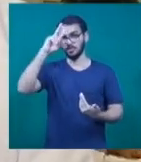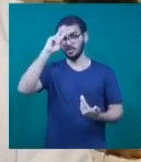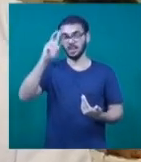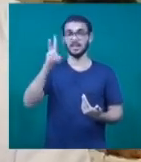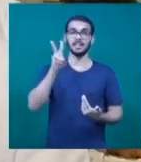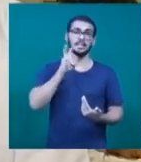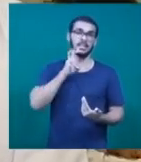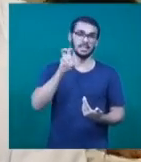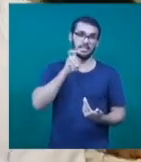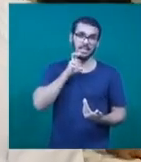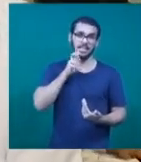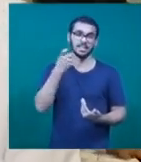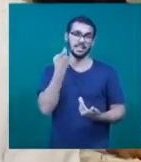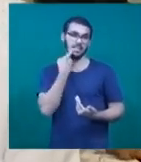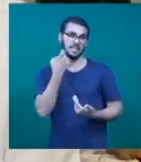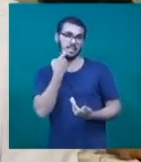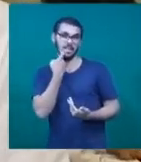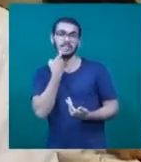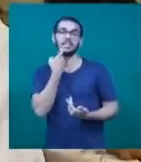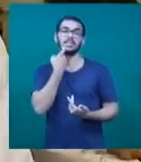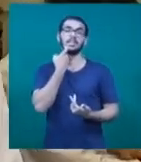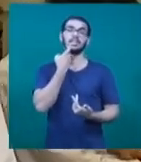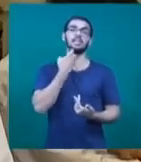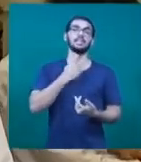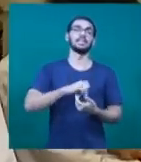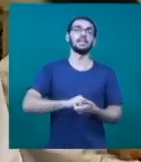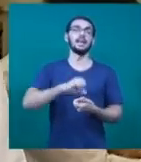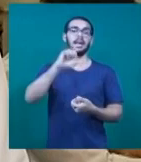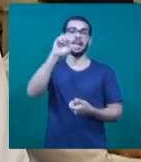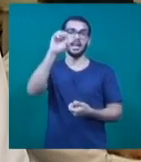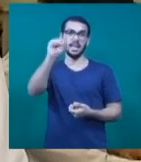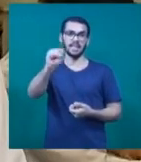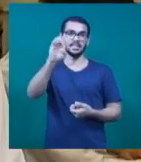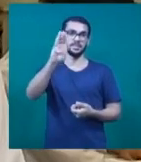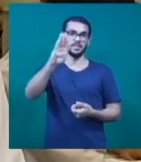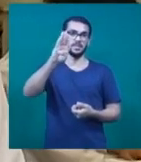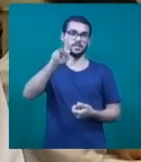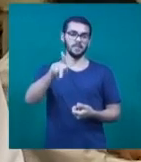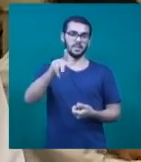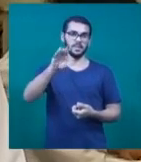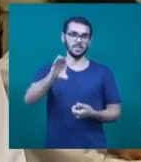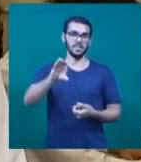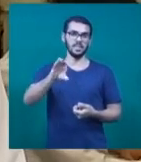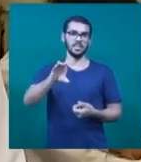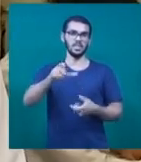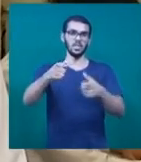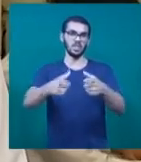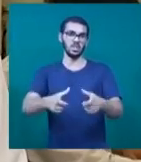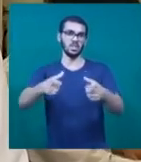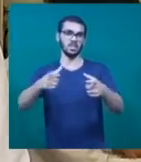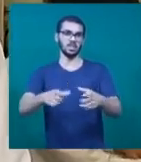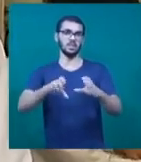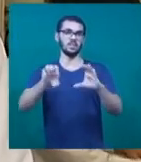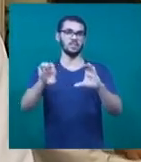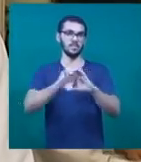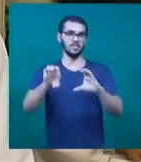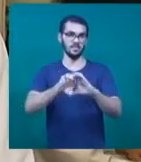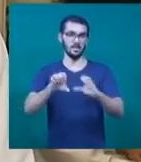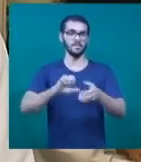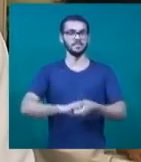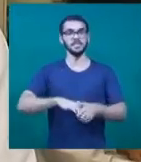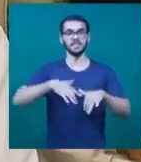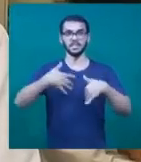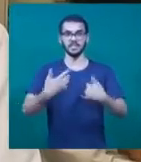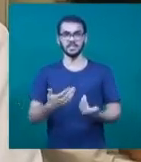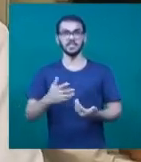sexta-feira, a SBPC Vai à Escola vai ser realizada no CEMEP, que tem sido nosso grande parceiro quando nós recebemos